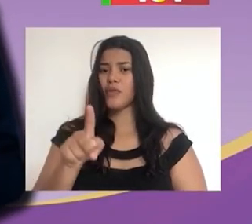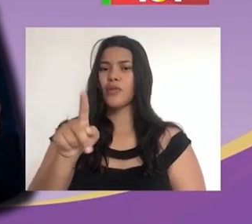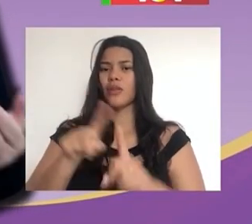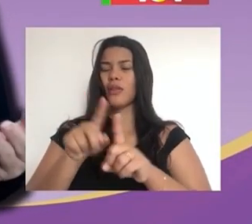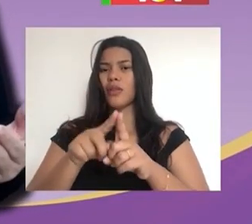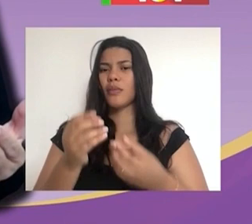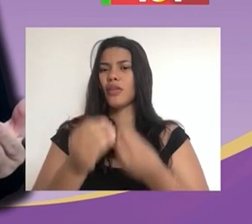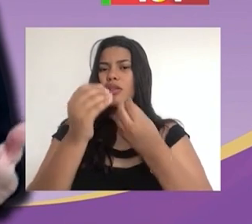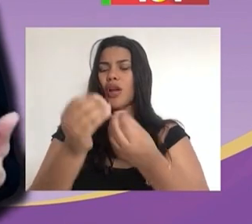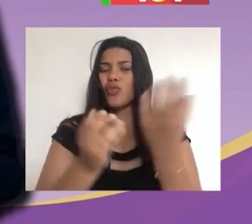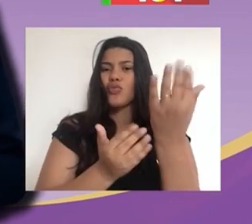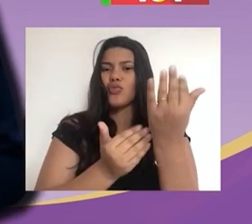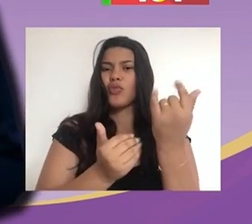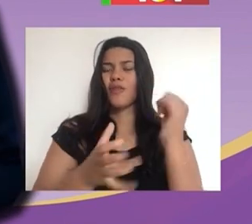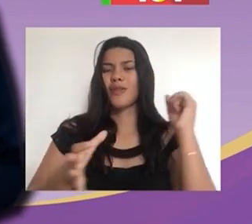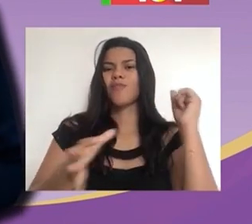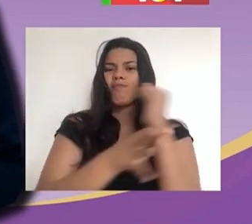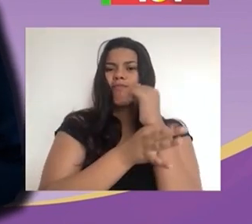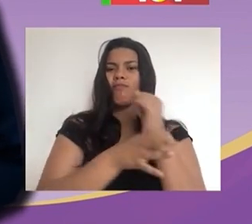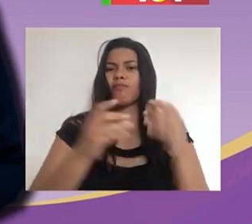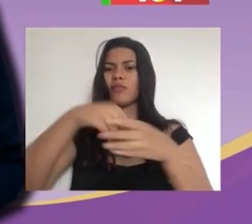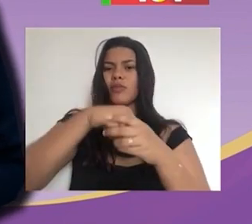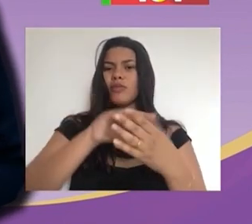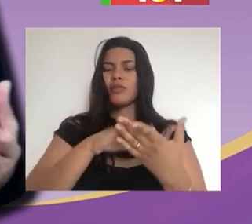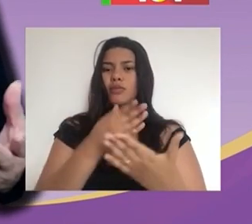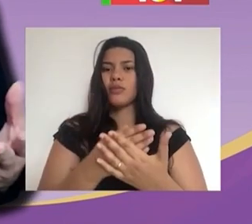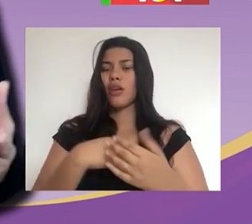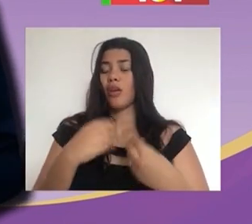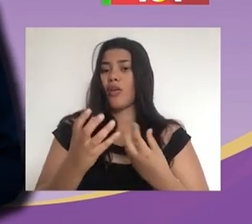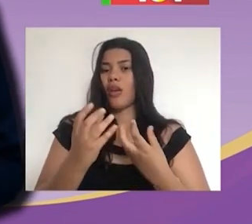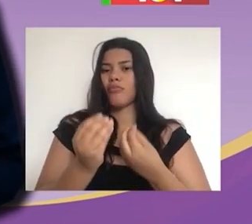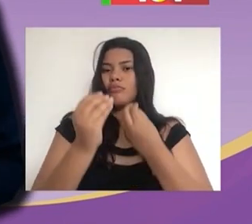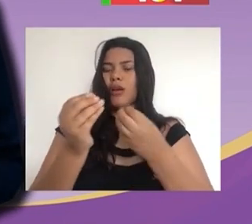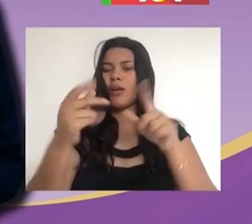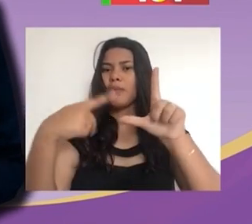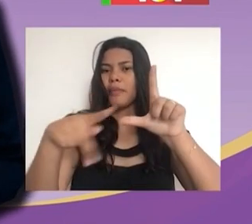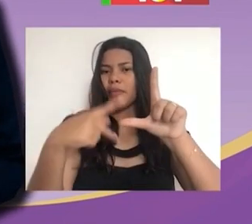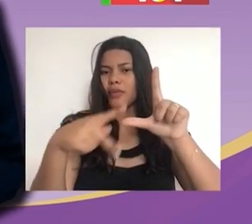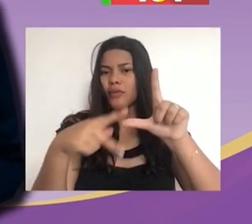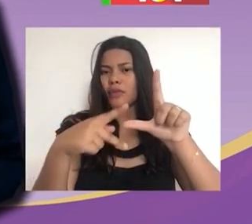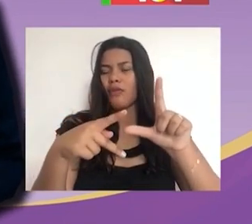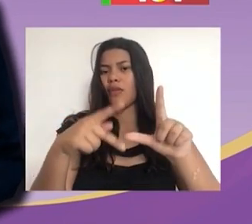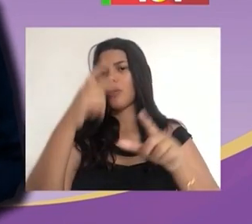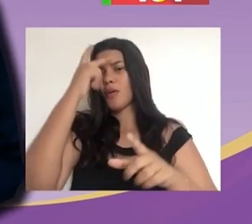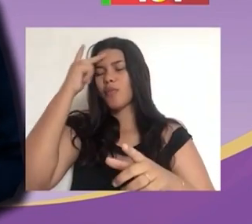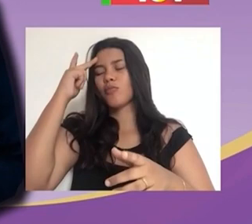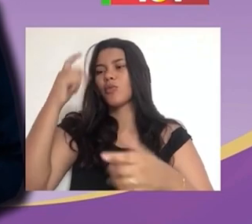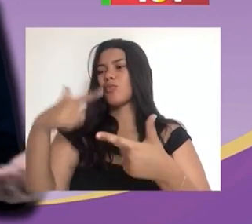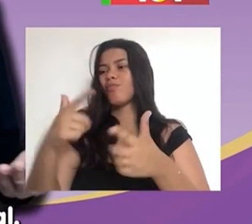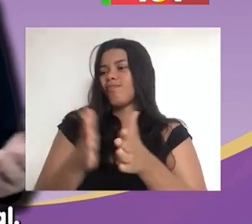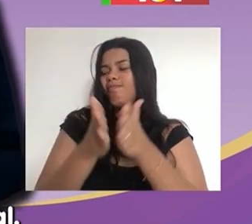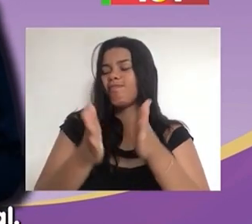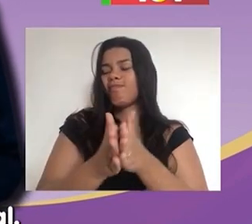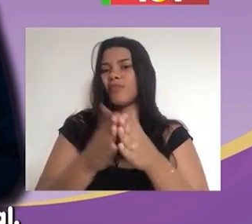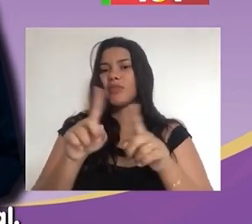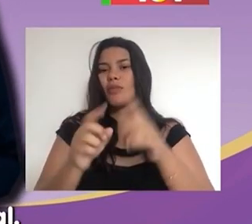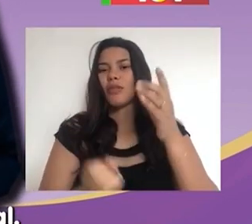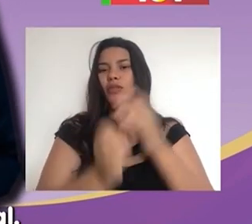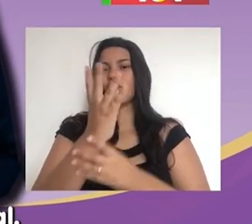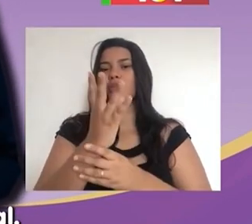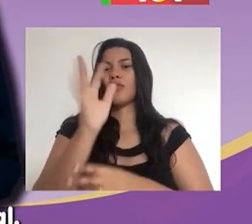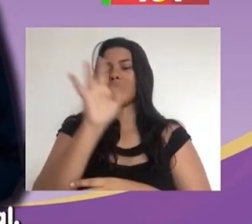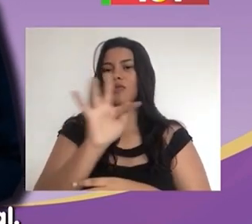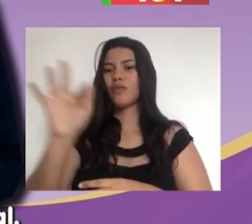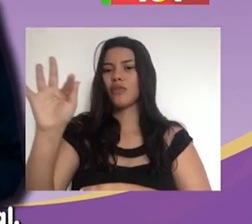professores, garantir que os jovens permaneçam nas escolas. Defendo o passe livre para os estudantes de baixa renda e a criação de